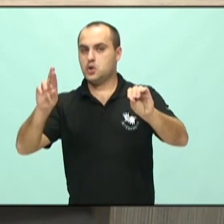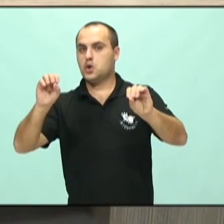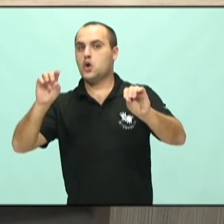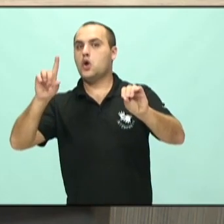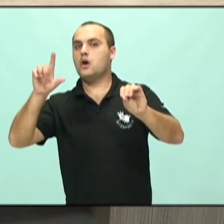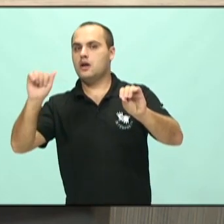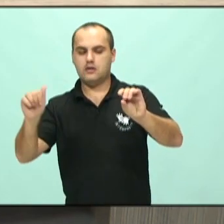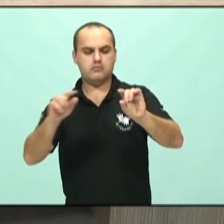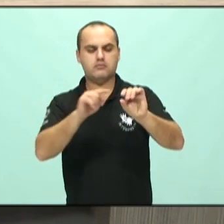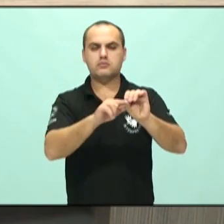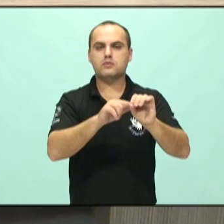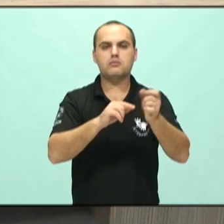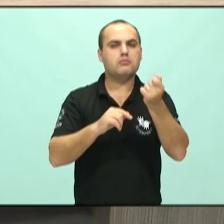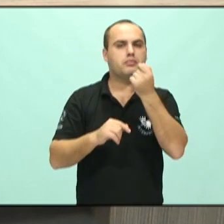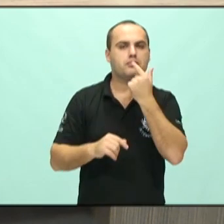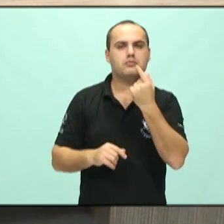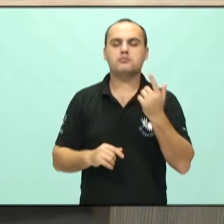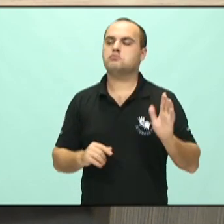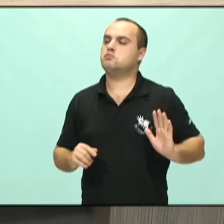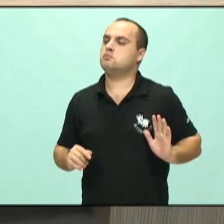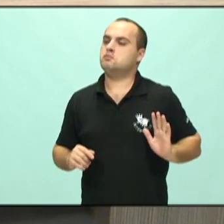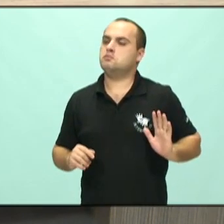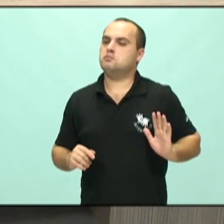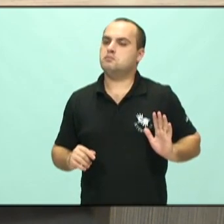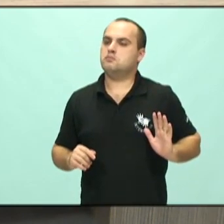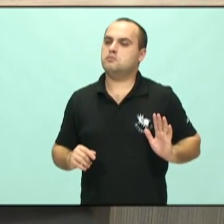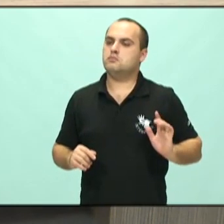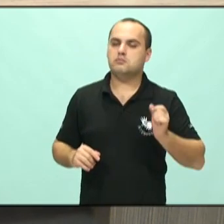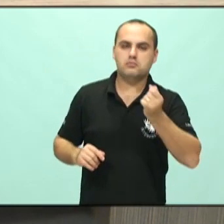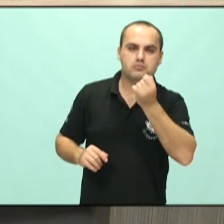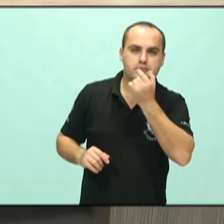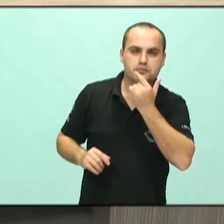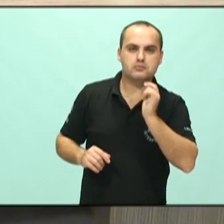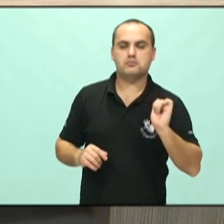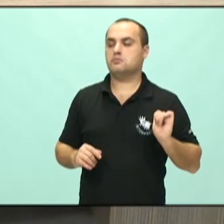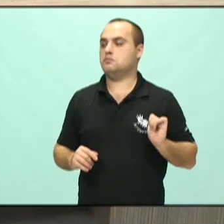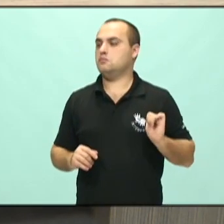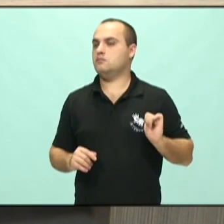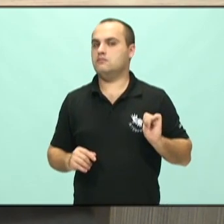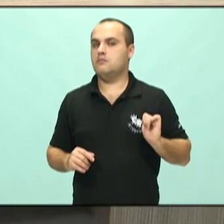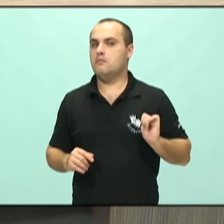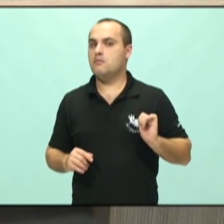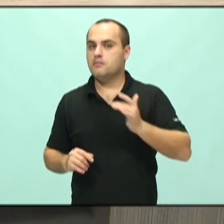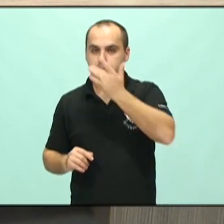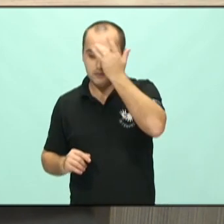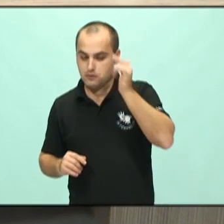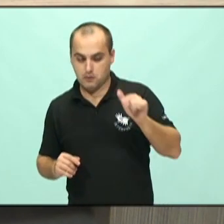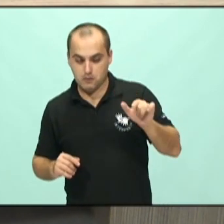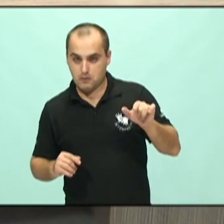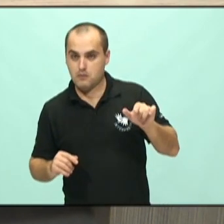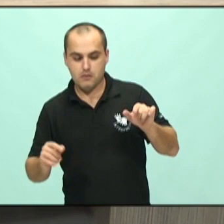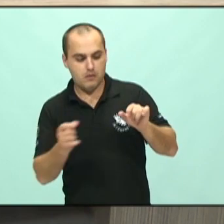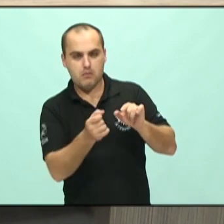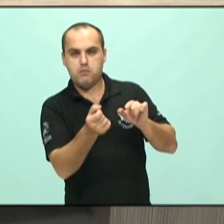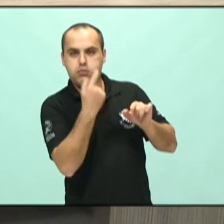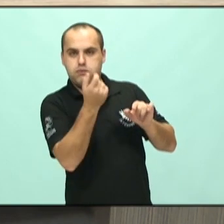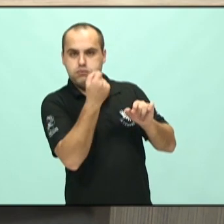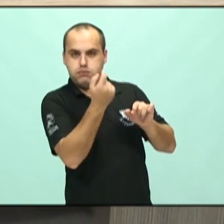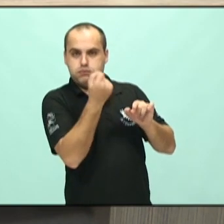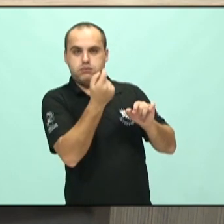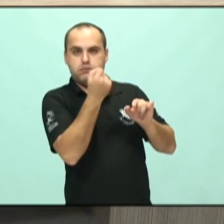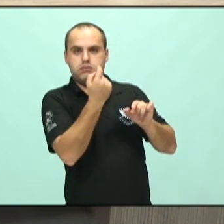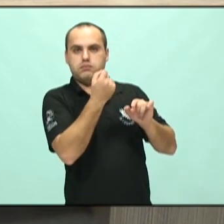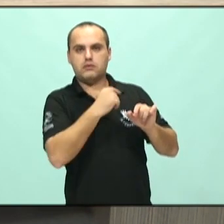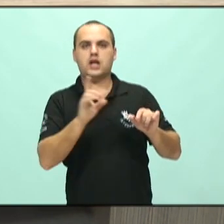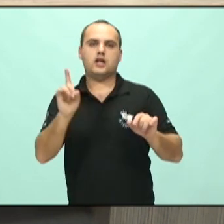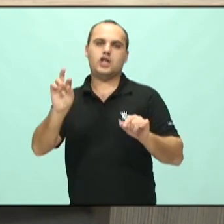remédio pode se tornar altamente lesivo se eu uso ele em uma dosagem maior. E essas pessoas, por não se responsabilizarem,